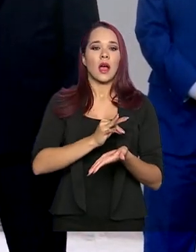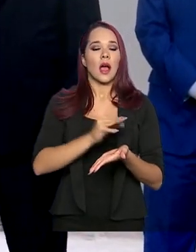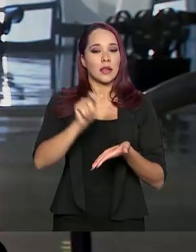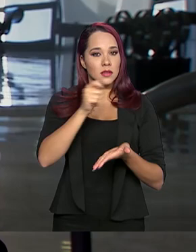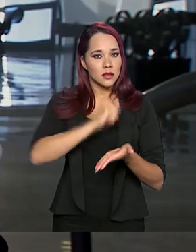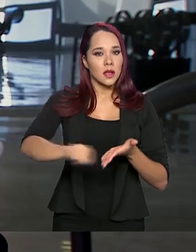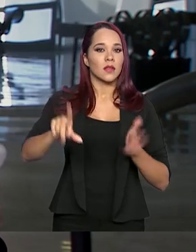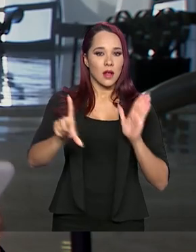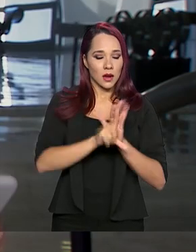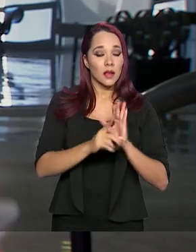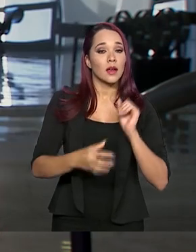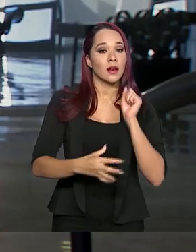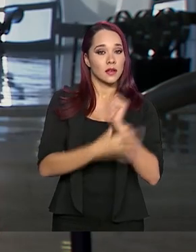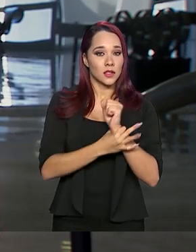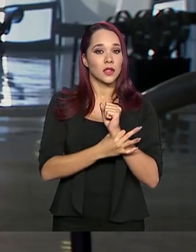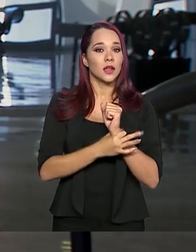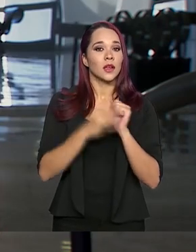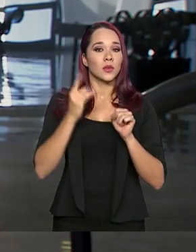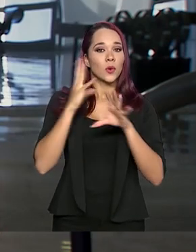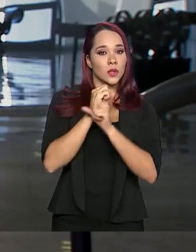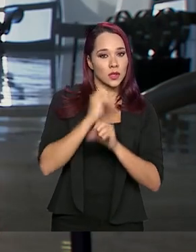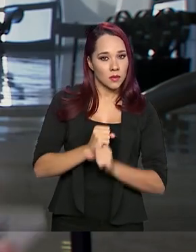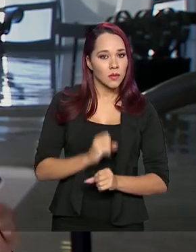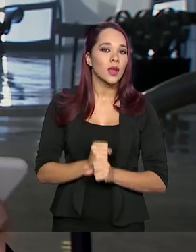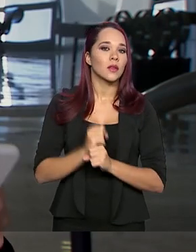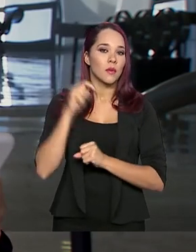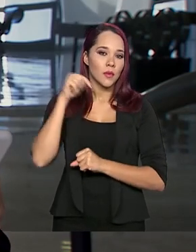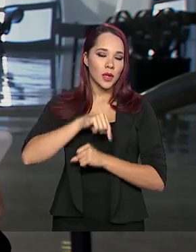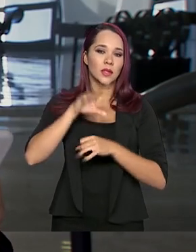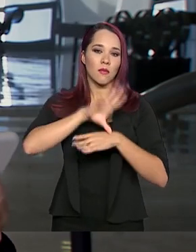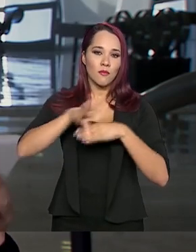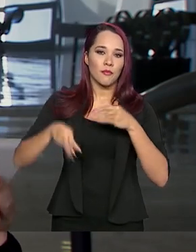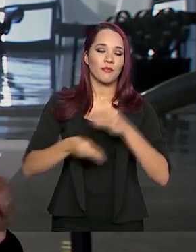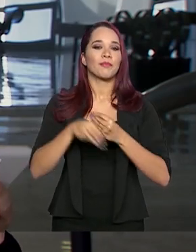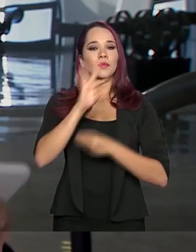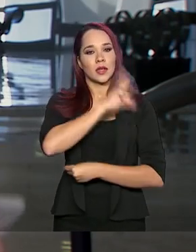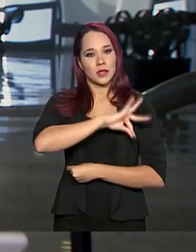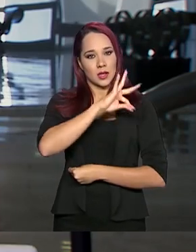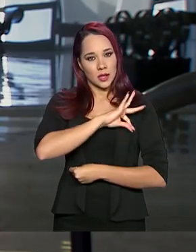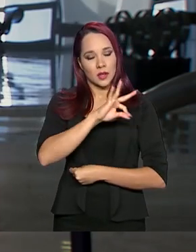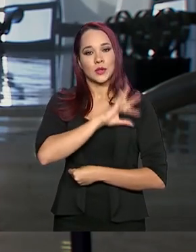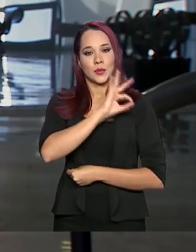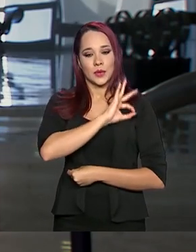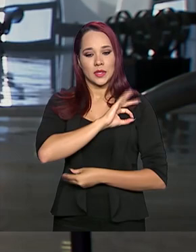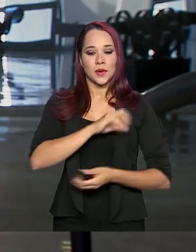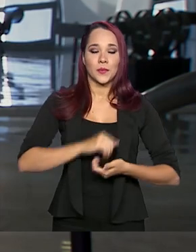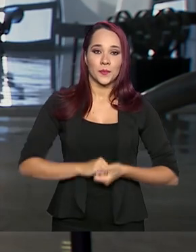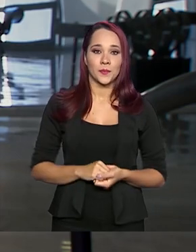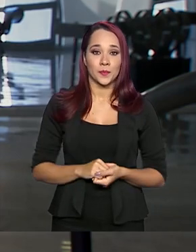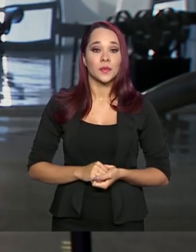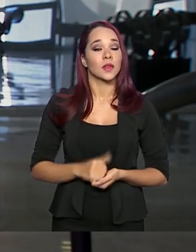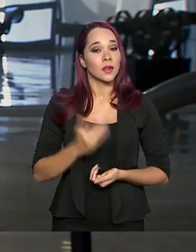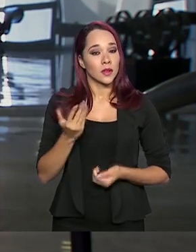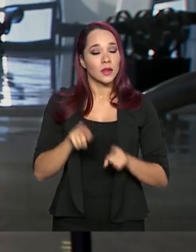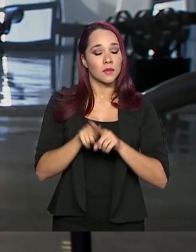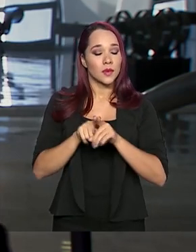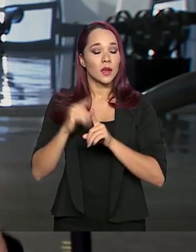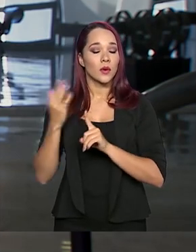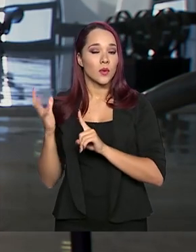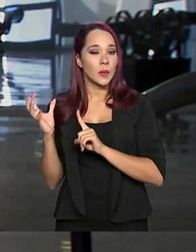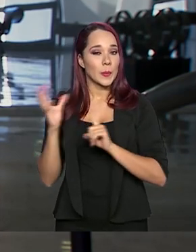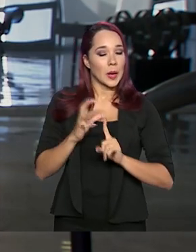garantindo a previsão orçamentária para essa recomposição salarial dos policiais. E o impacto